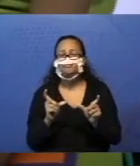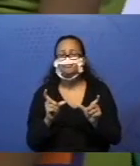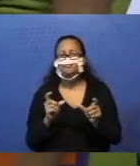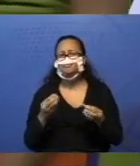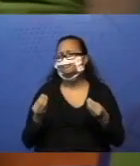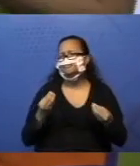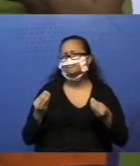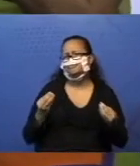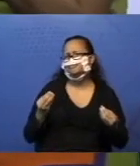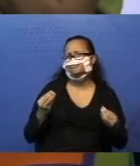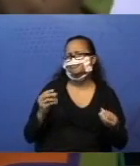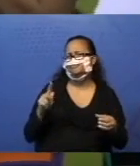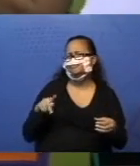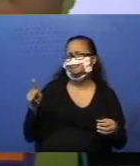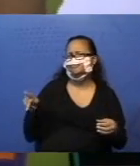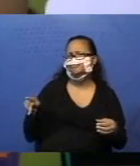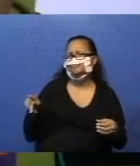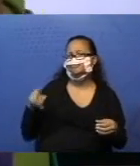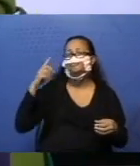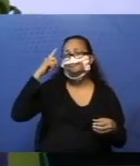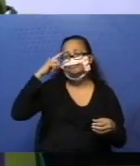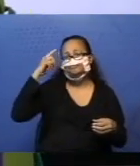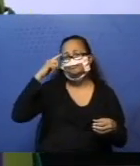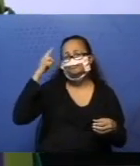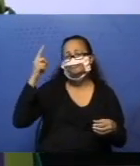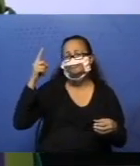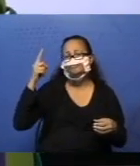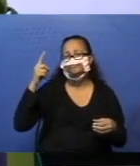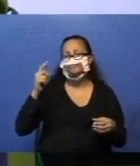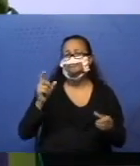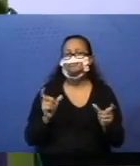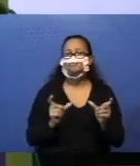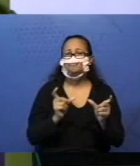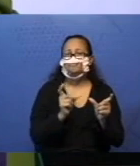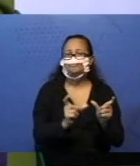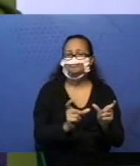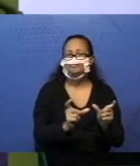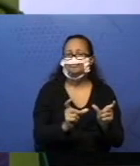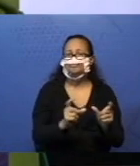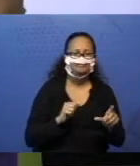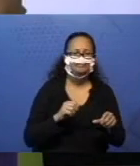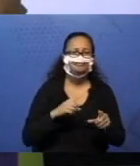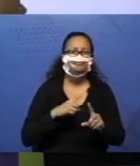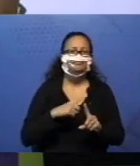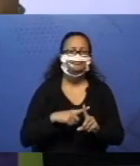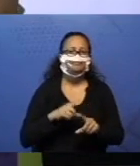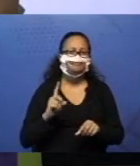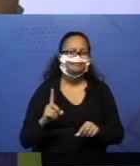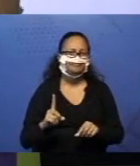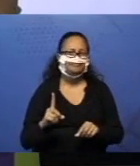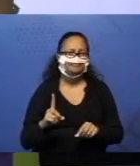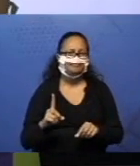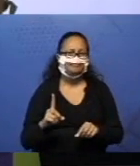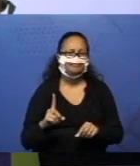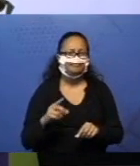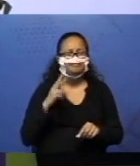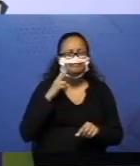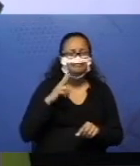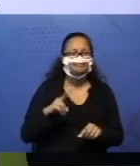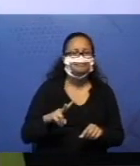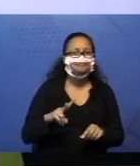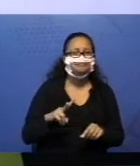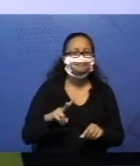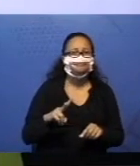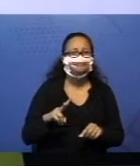Já vai entender. Vamos colocar essa parcela aqui mais um. Será que é isso? Vamos conferir.